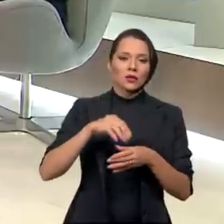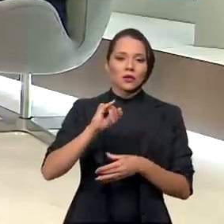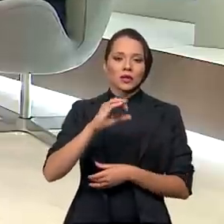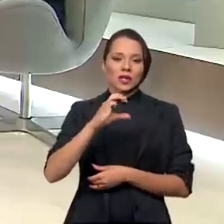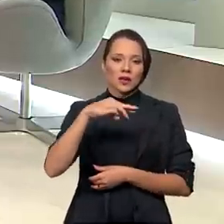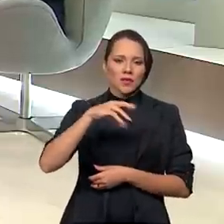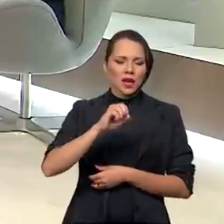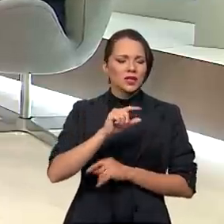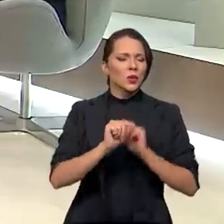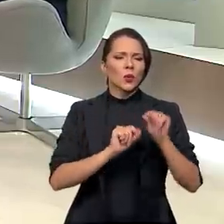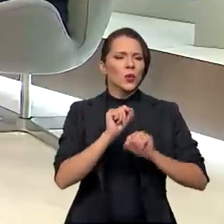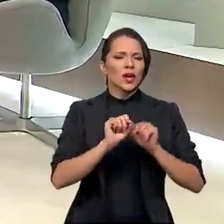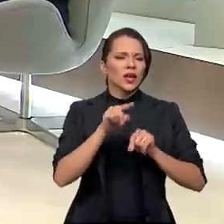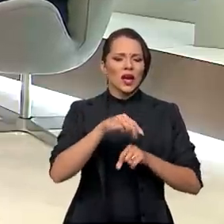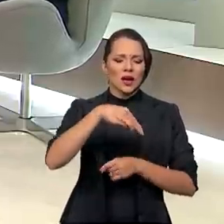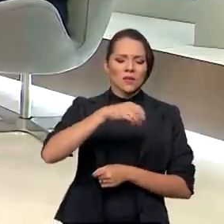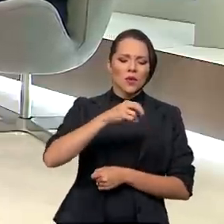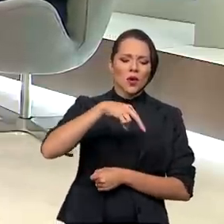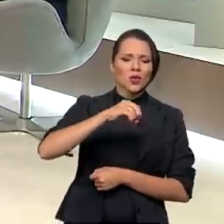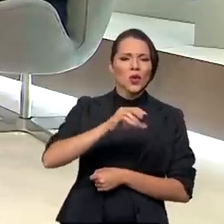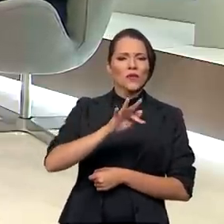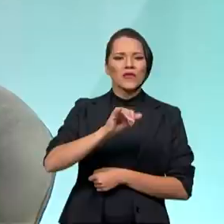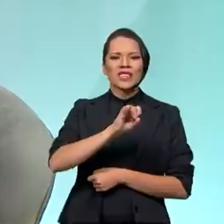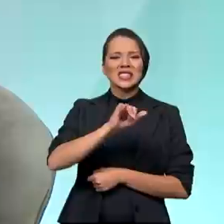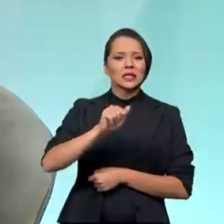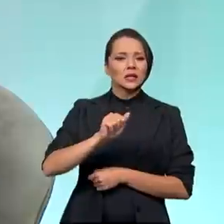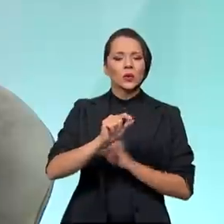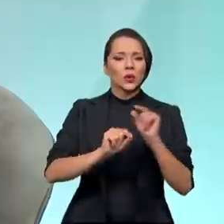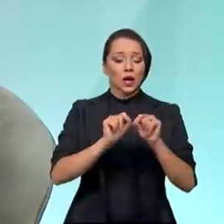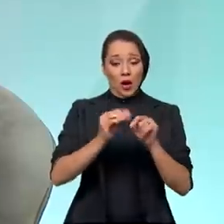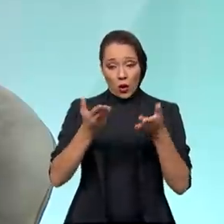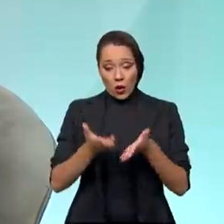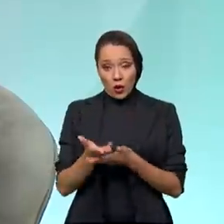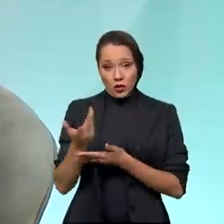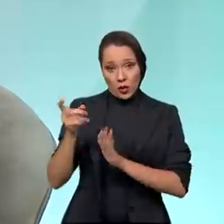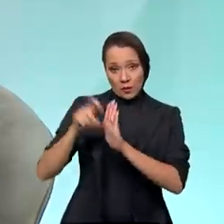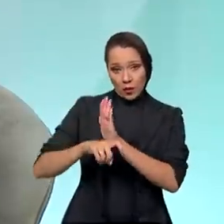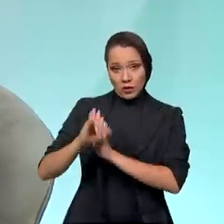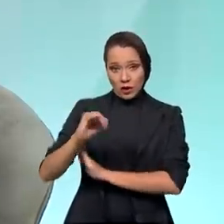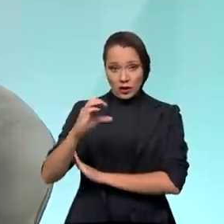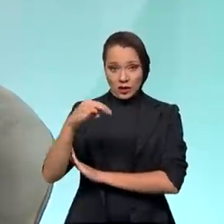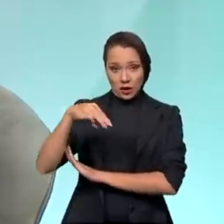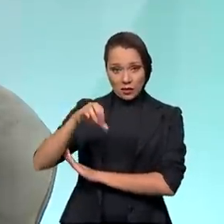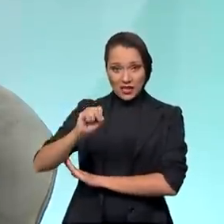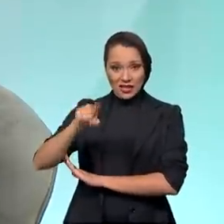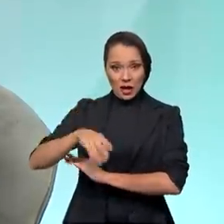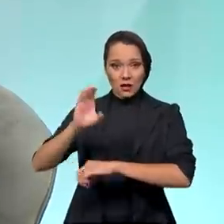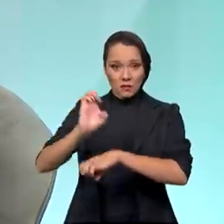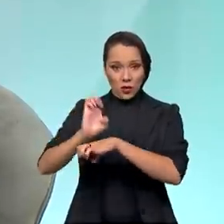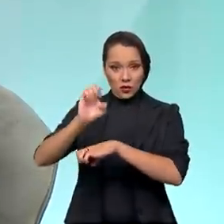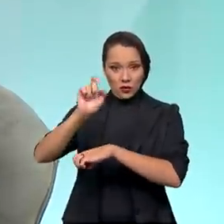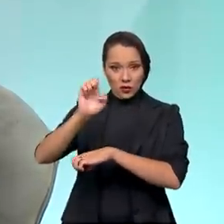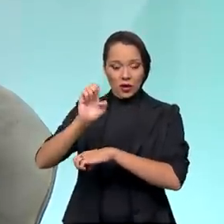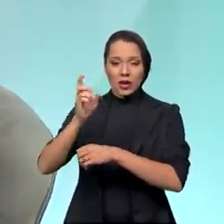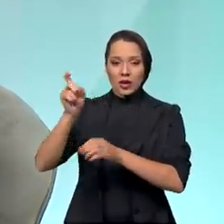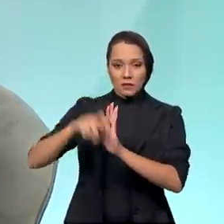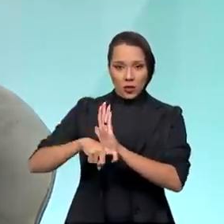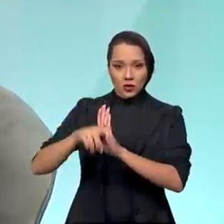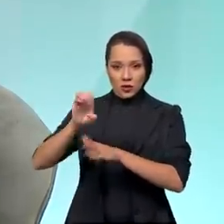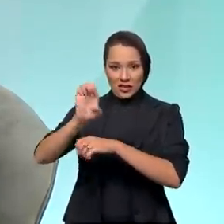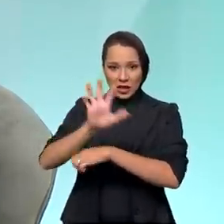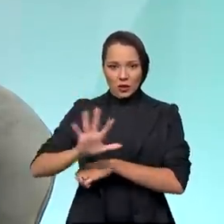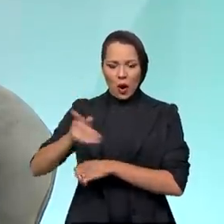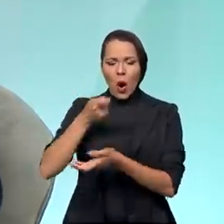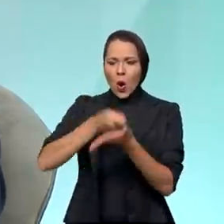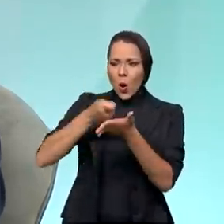né? Para nós entendermos o que é a monofasia tributária. Hoje, o ICMS, o imposto estadual, ele é cobrada em todas